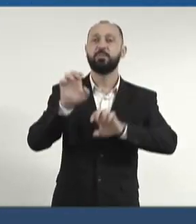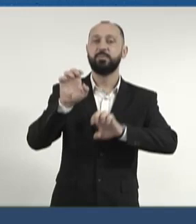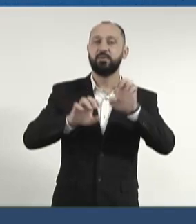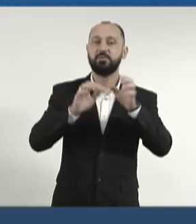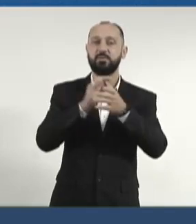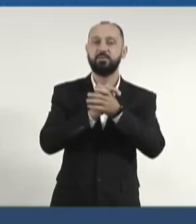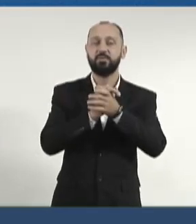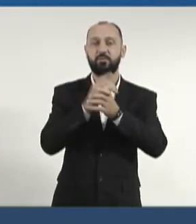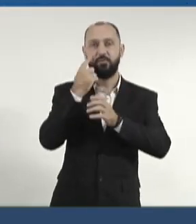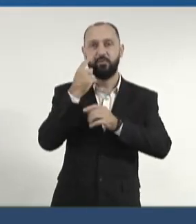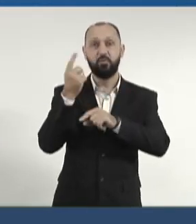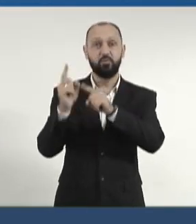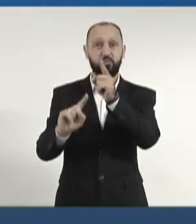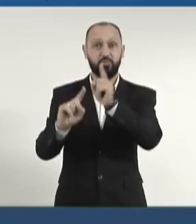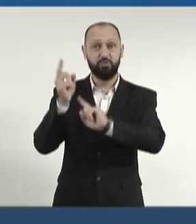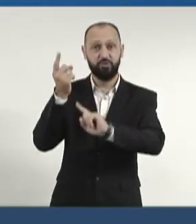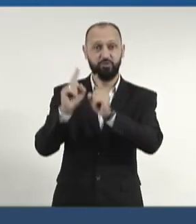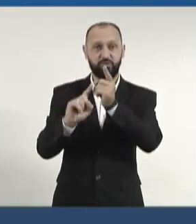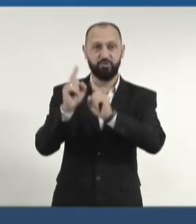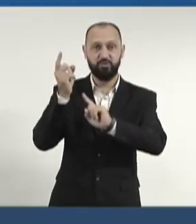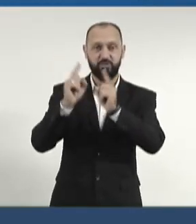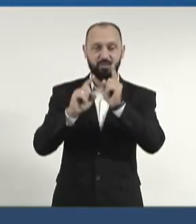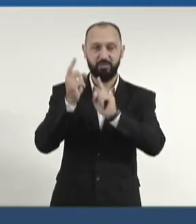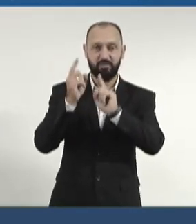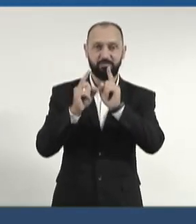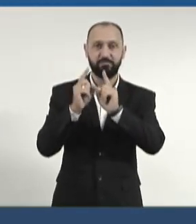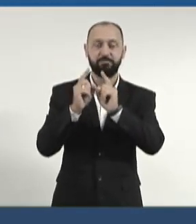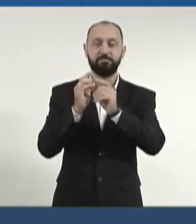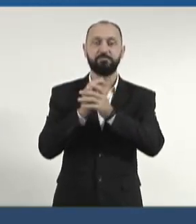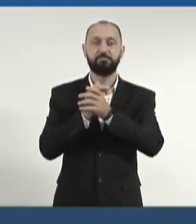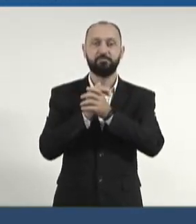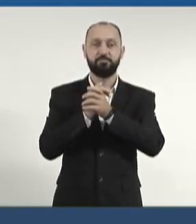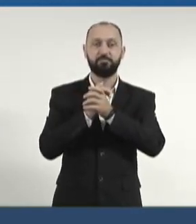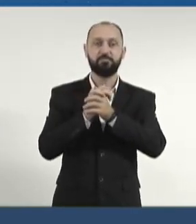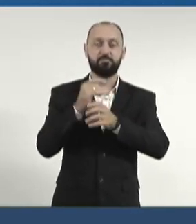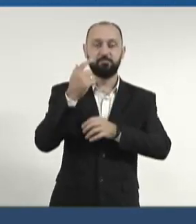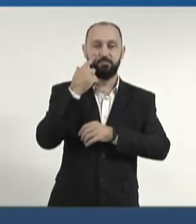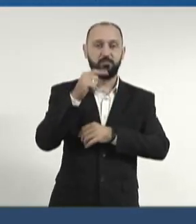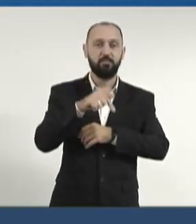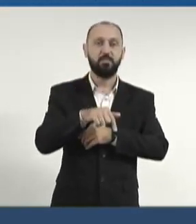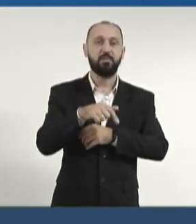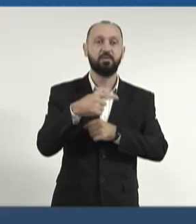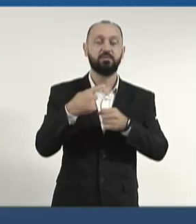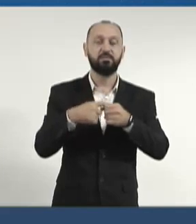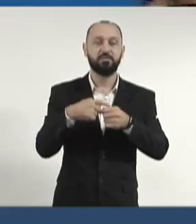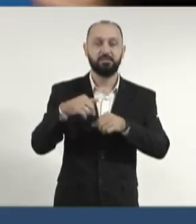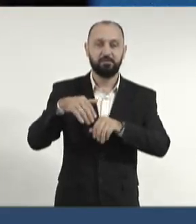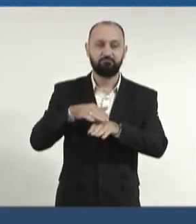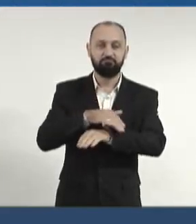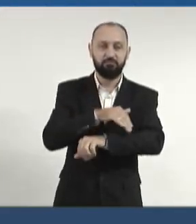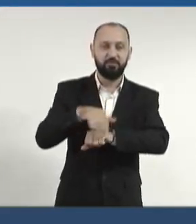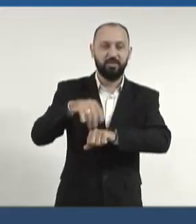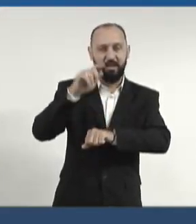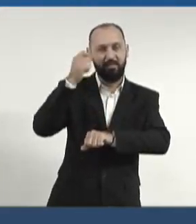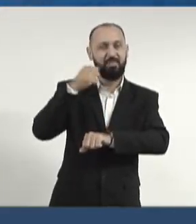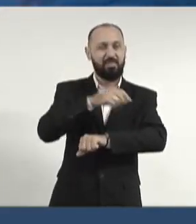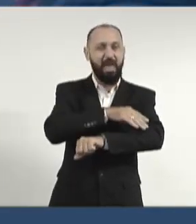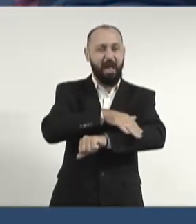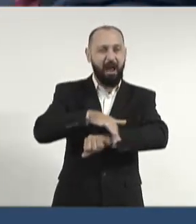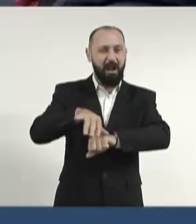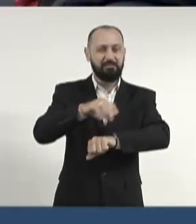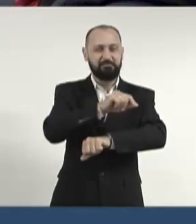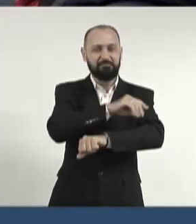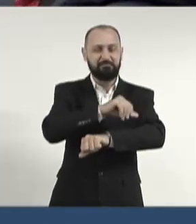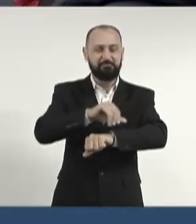que saíram do Chile, deputado Pedro Kemp, atravessaram até Porto Murtinho, estrada de chão, nas mais precárias condições.